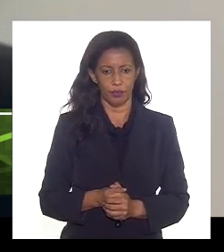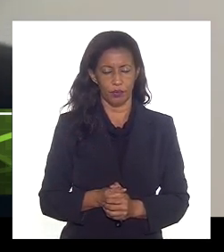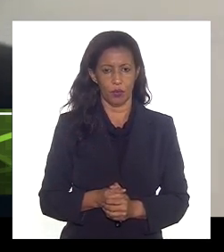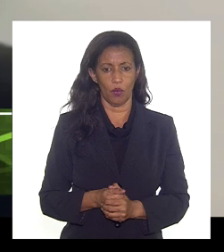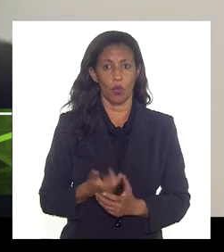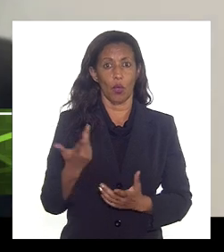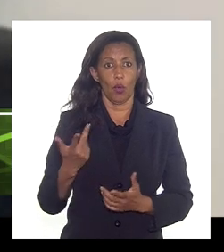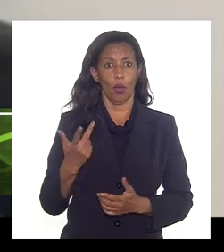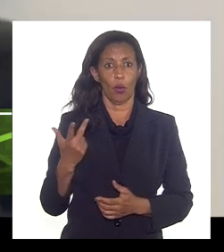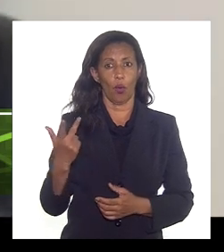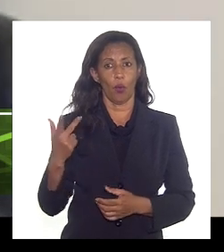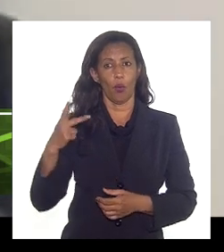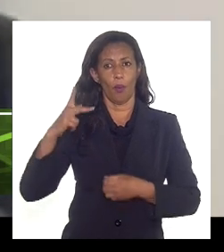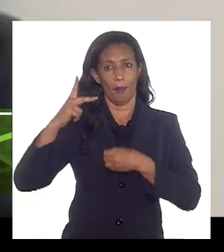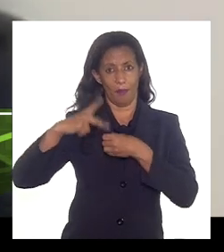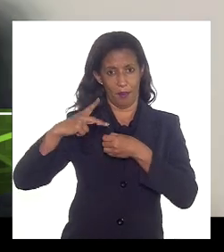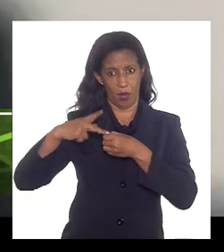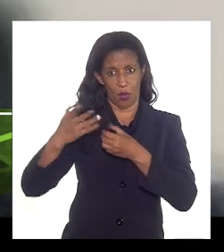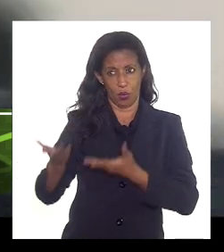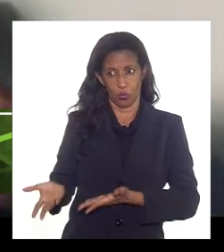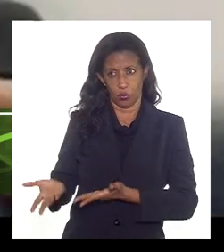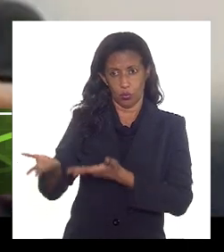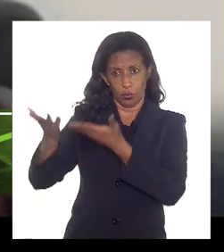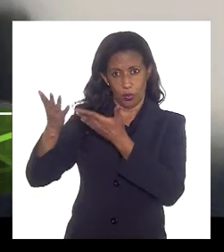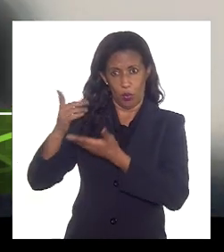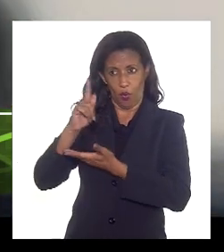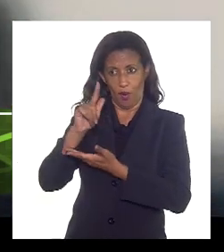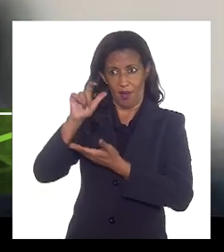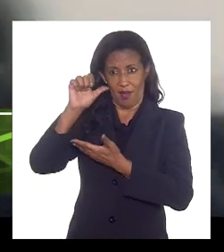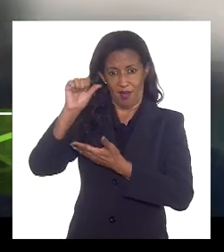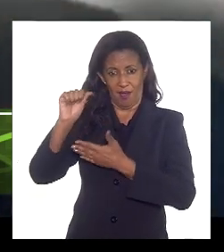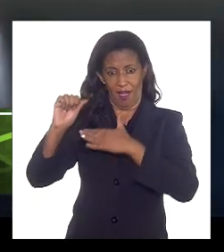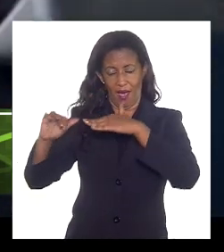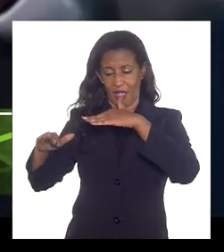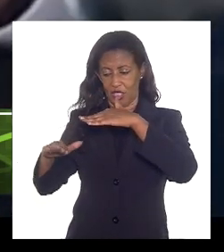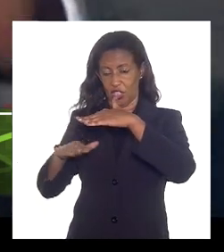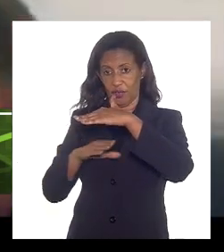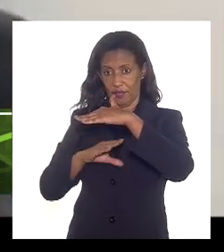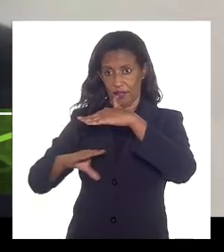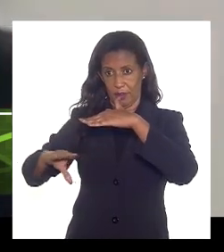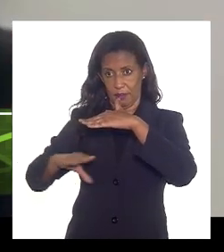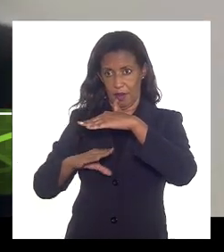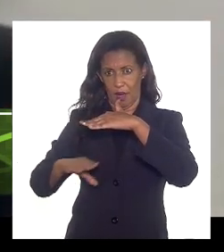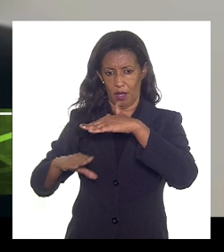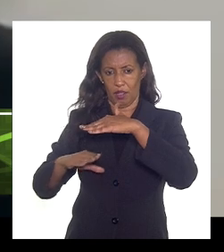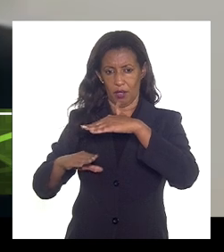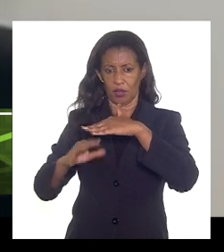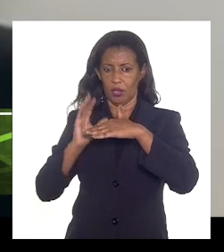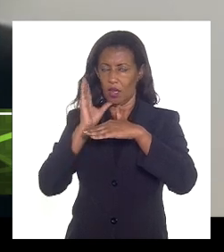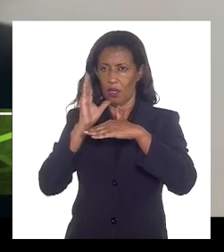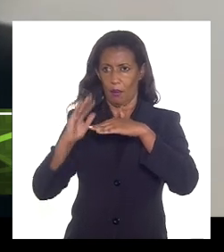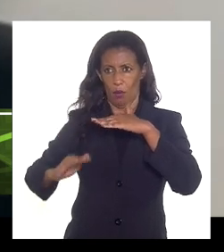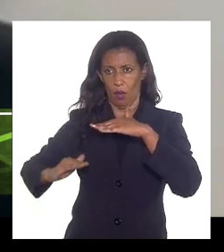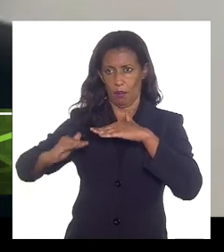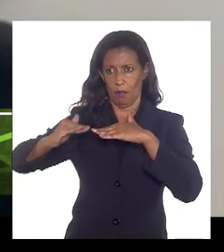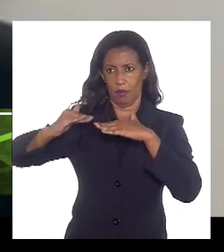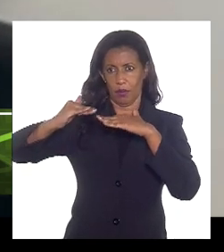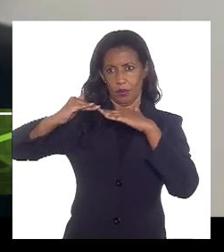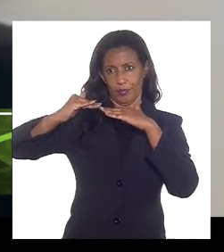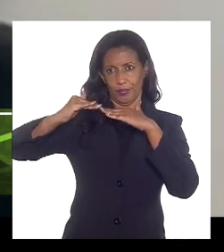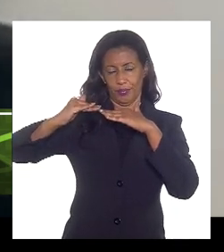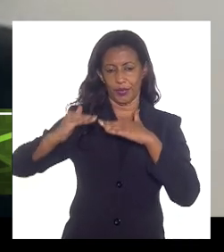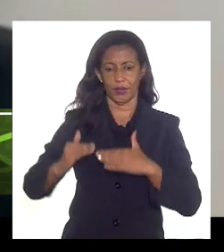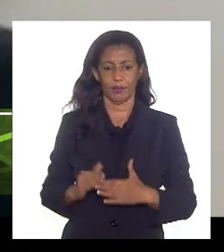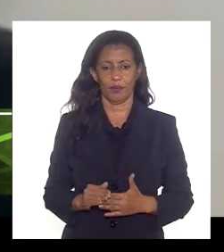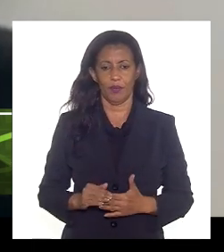subiam e o gás ficava muito tempo por baixo demorando para acompanhar isso gerava uma situação de distorção de qualquer forma